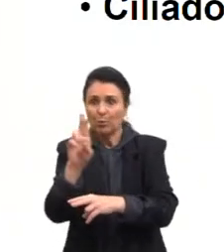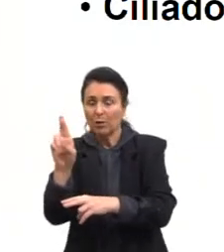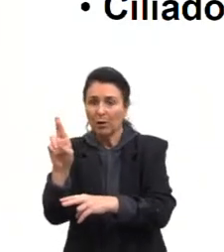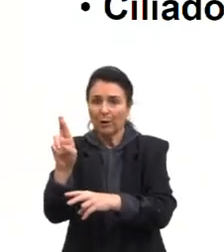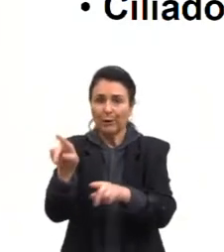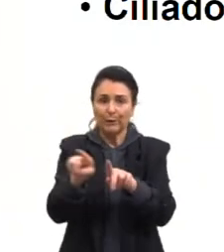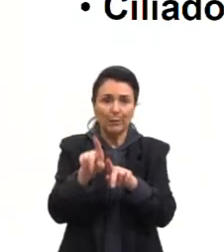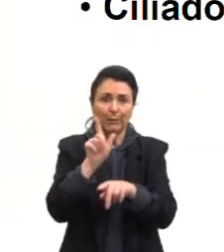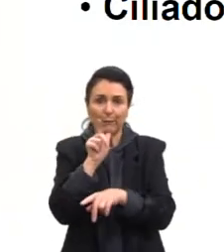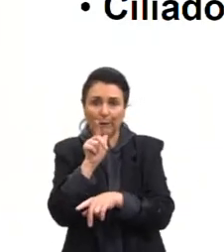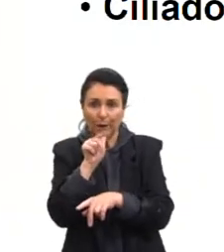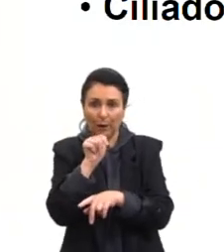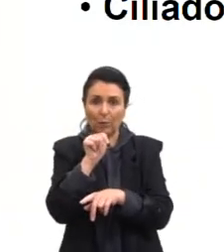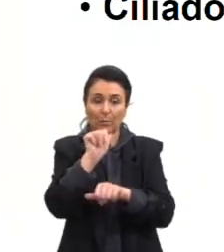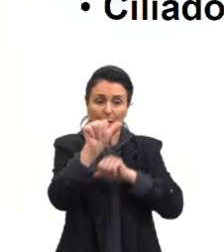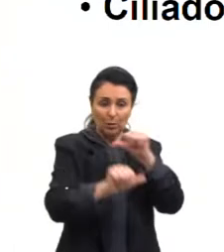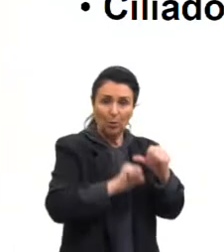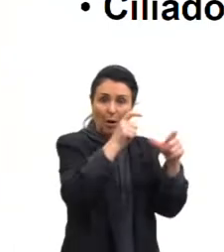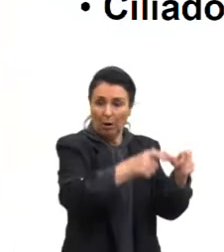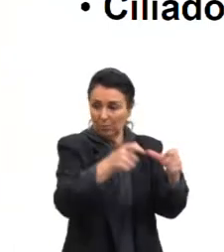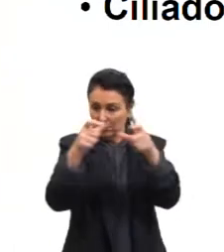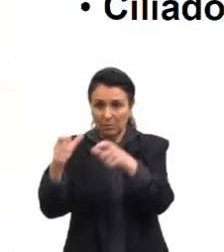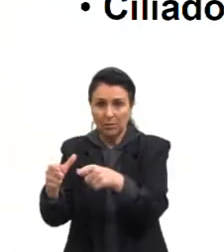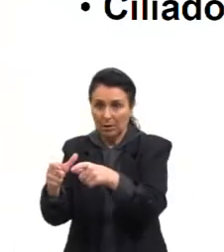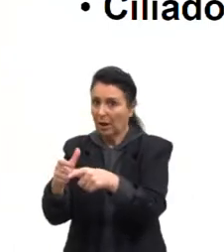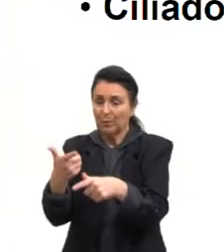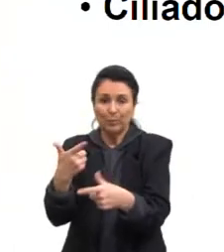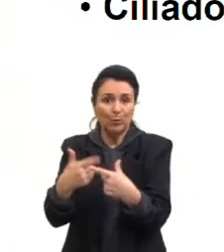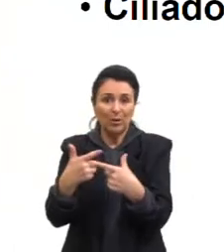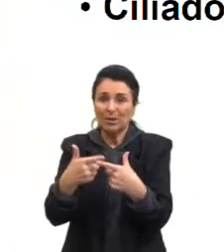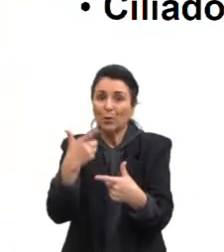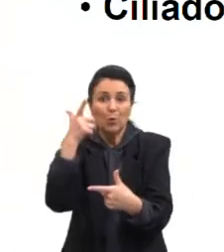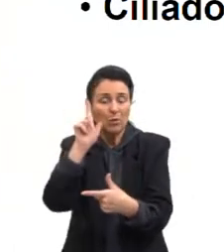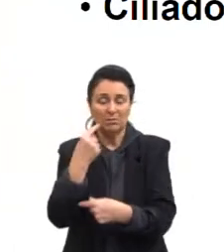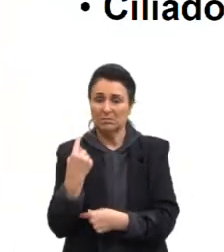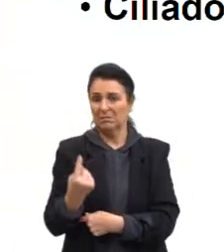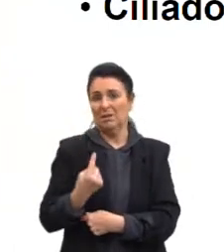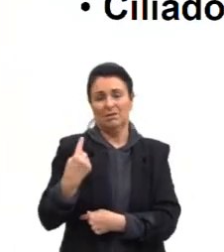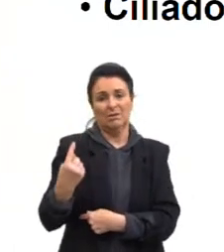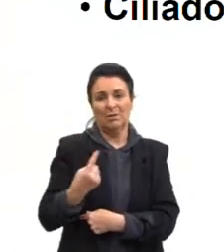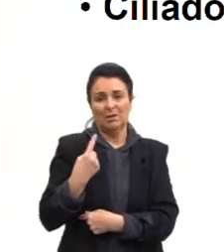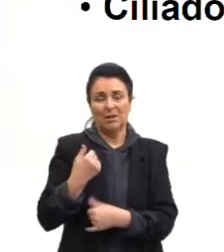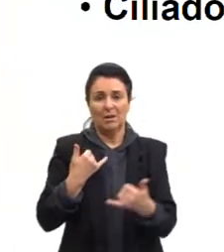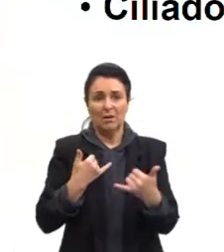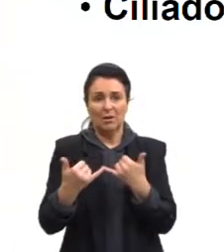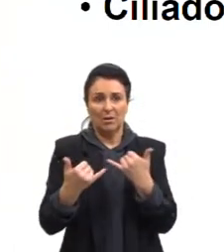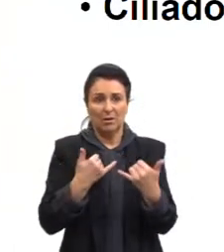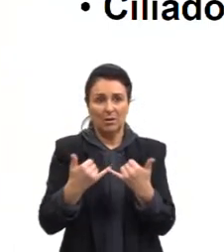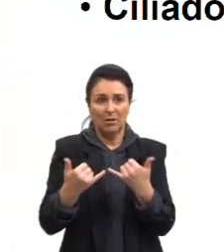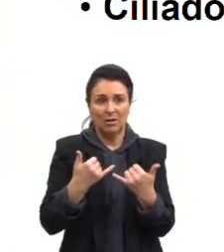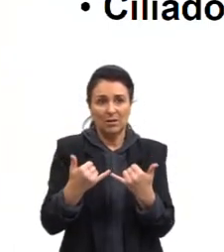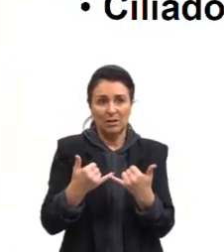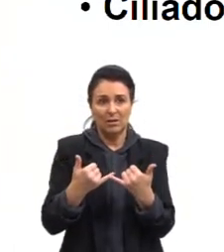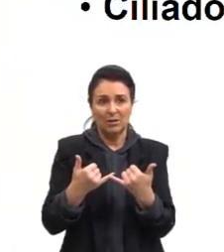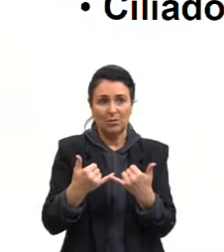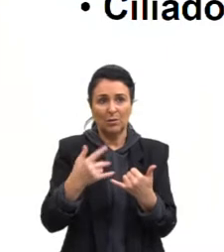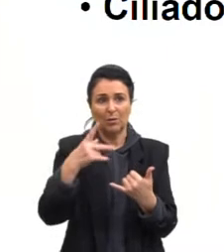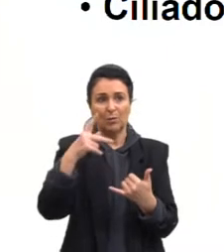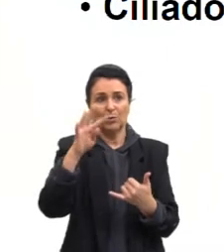água, né? Da correnteza para se locomover, para levar eles. Um exemplo é o toxoplasma gondi.